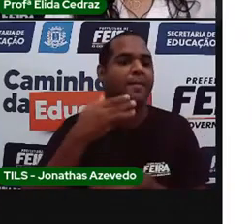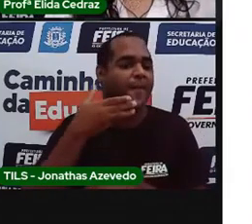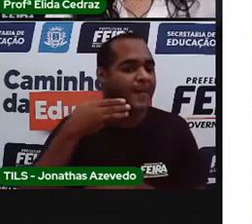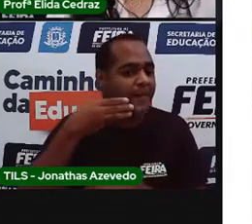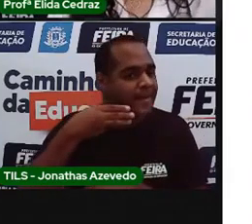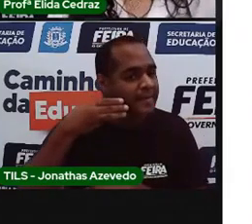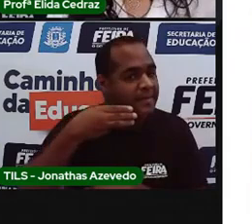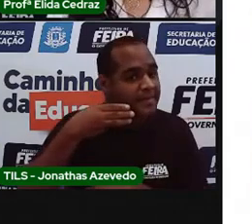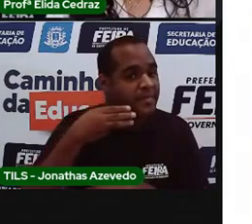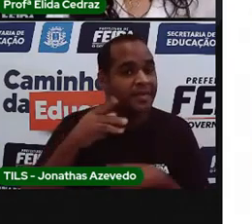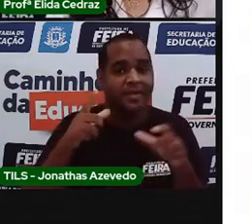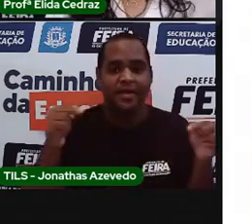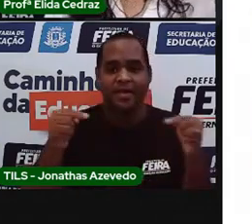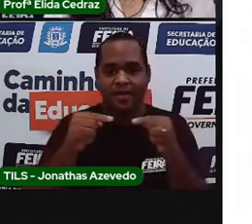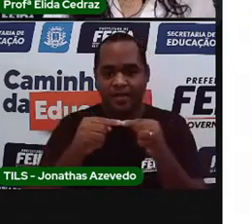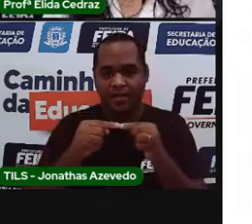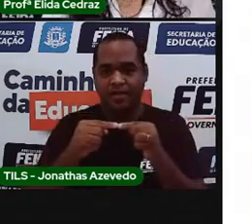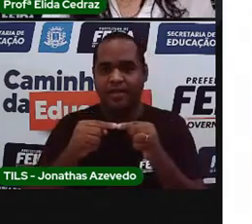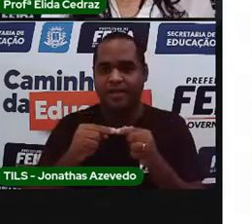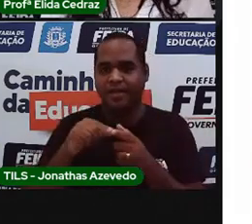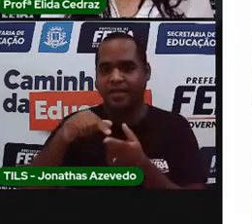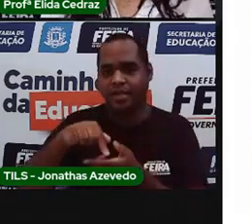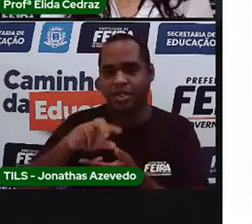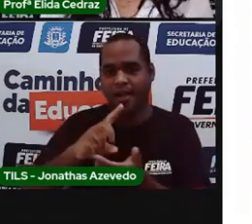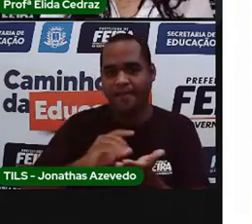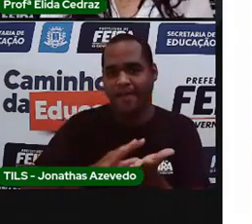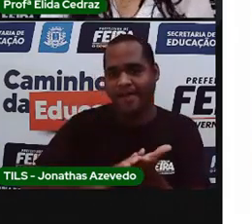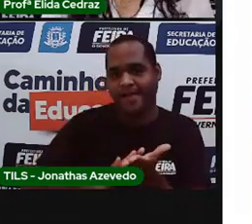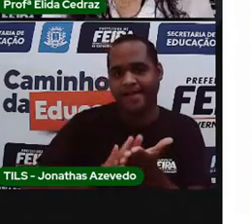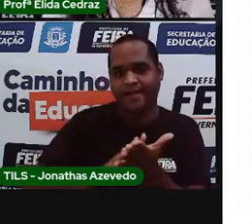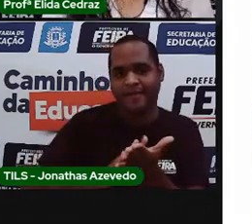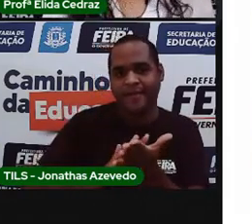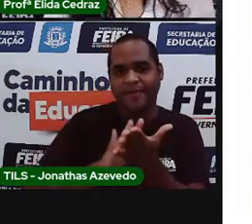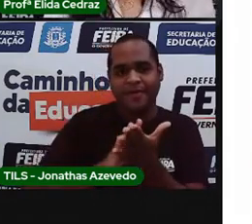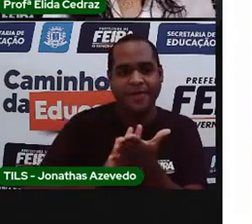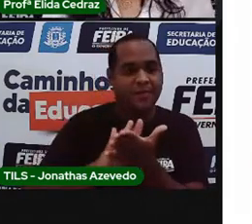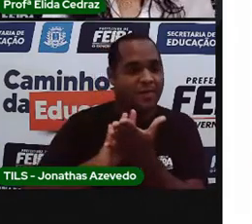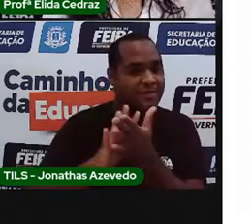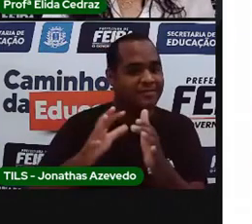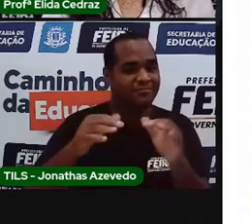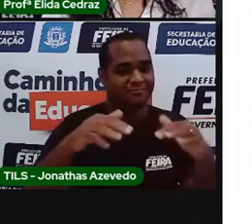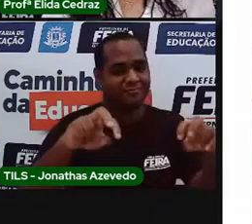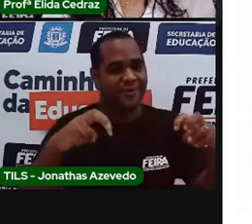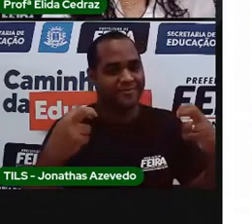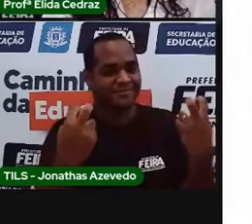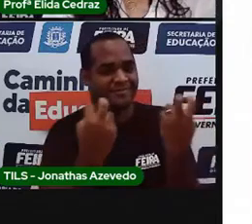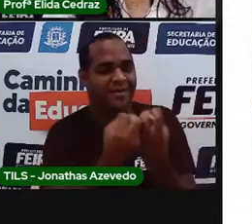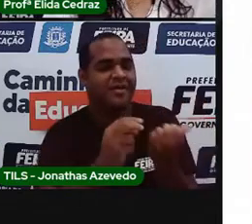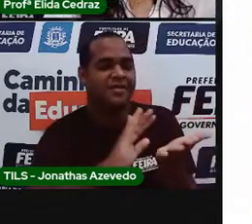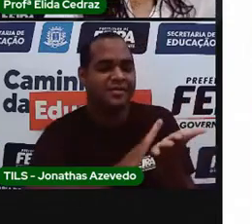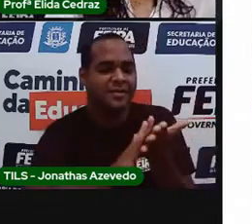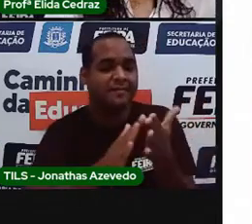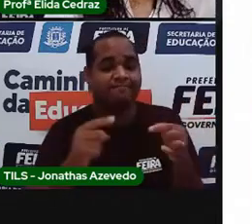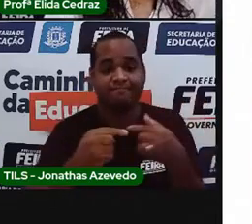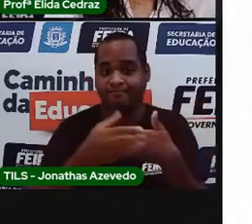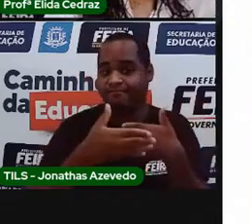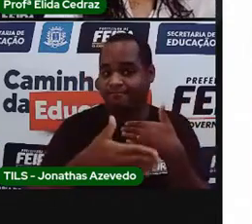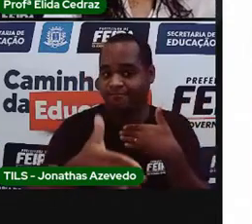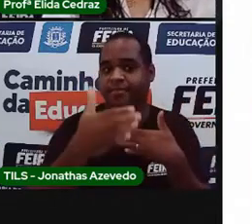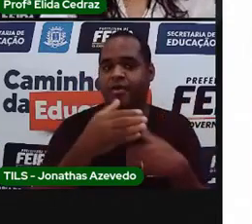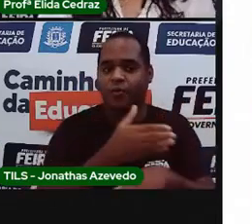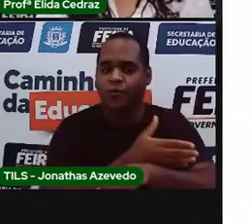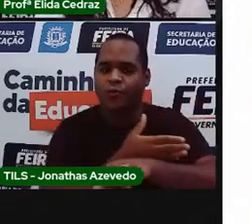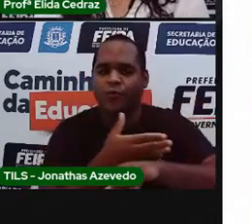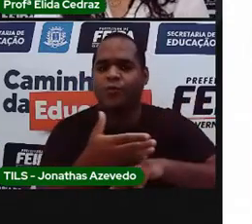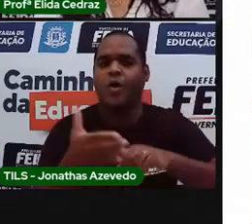Aqui é o grupo de Quixabeira da Martinha. É o samba de roda. Uma das tradições